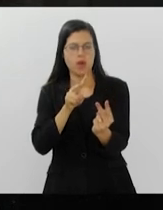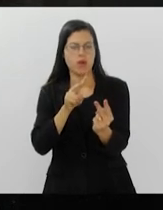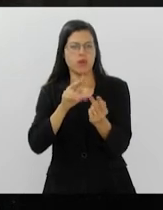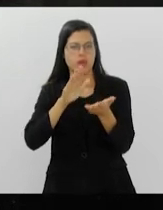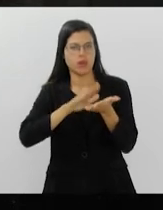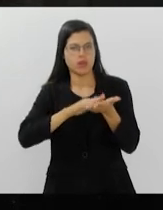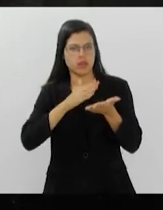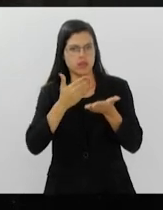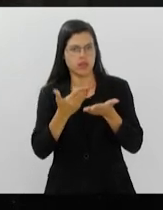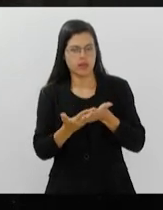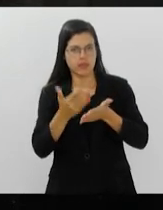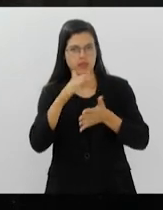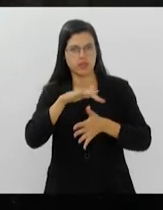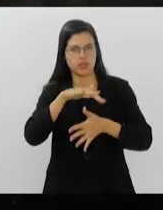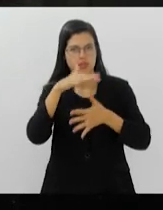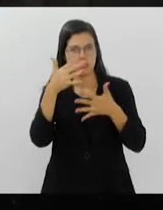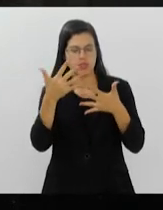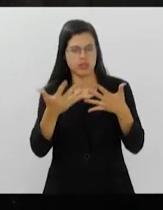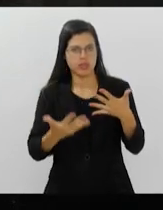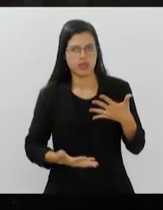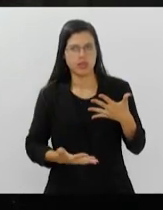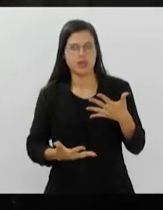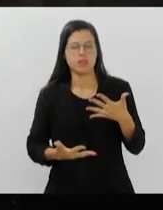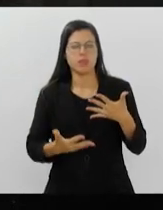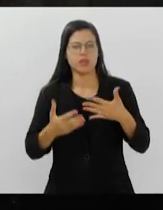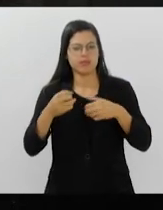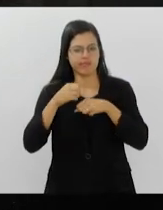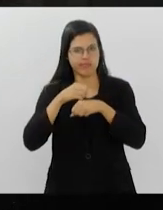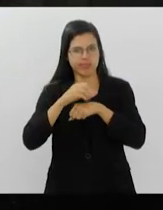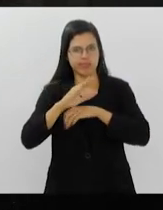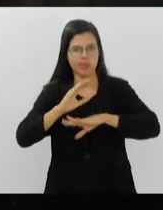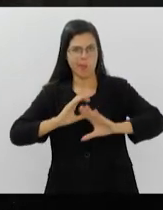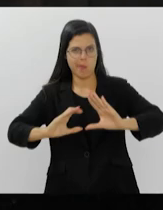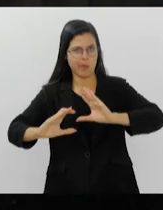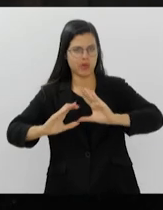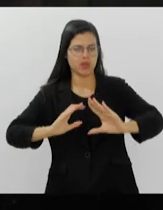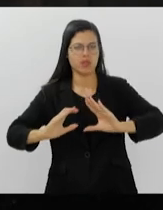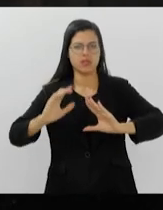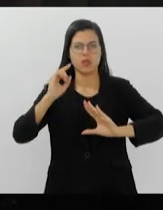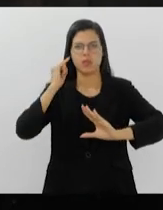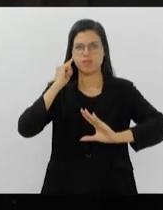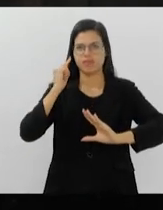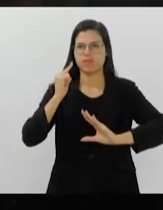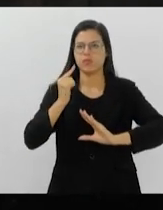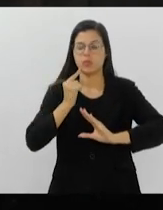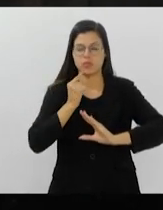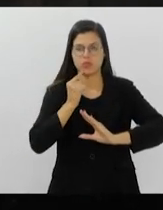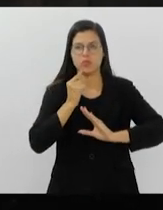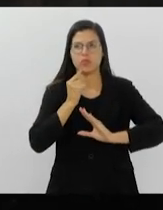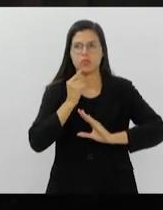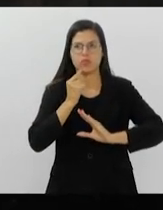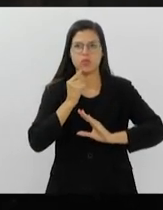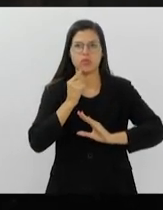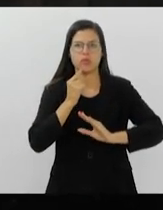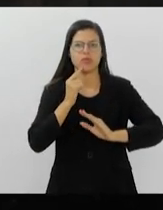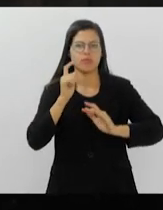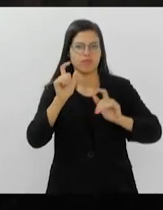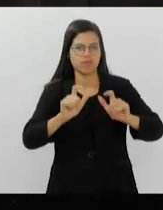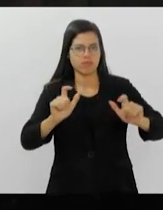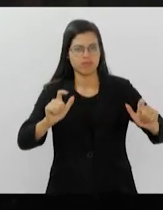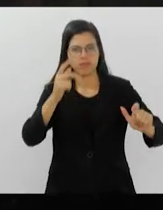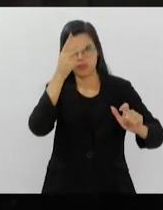intérprete da Língua de Libras, que leva a nossa voz aos deficientes auditivos, senhoras e senhores